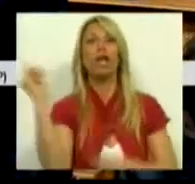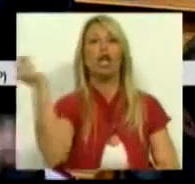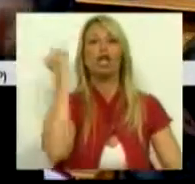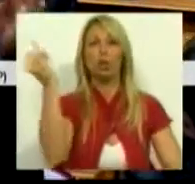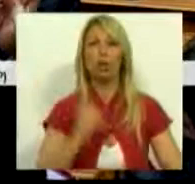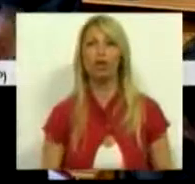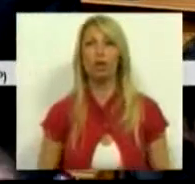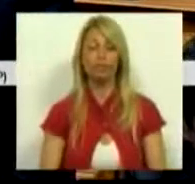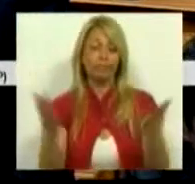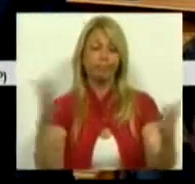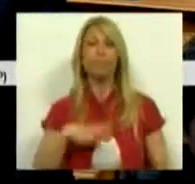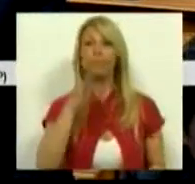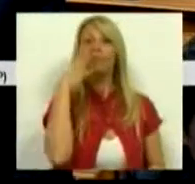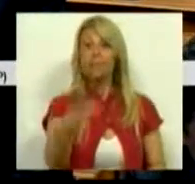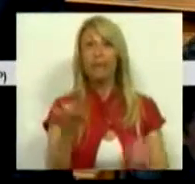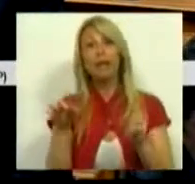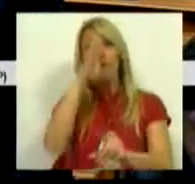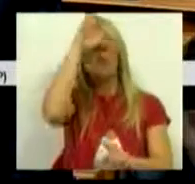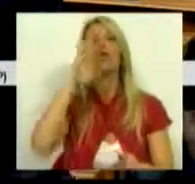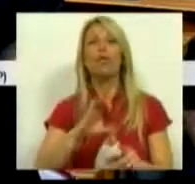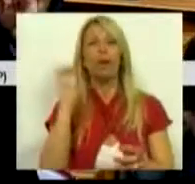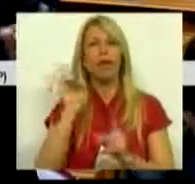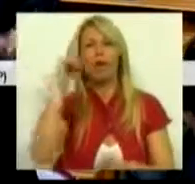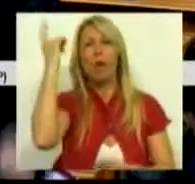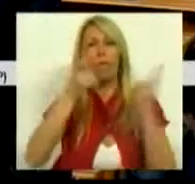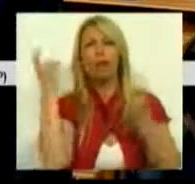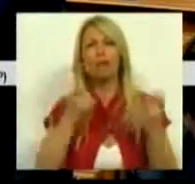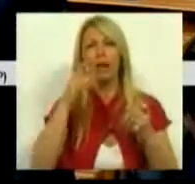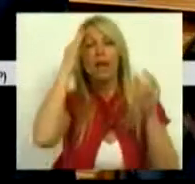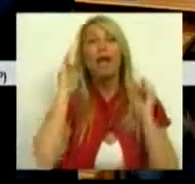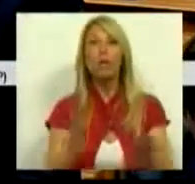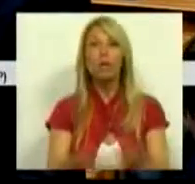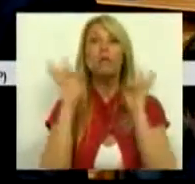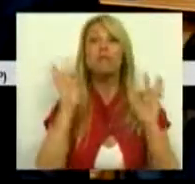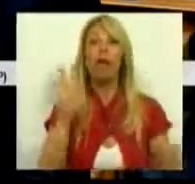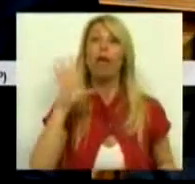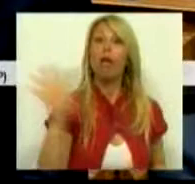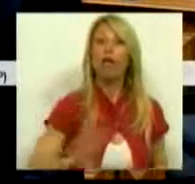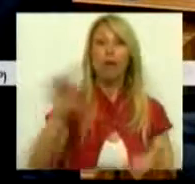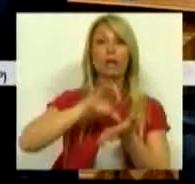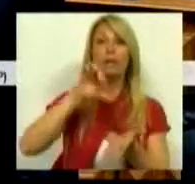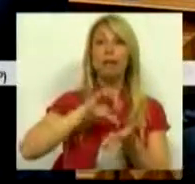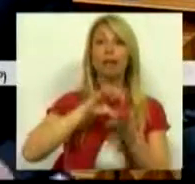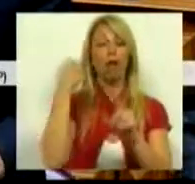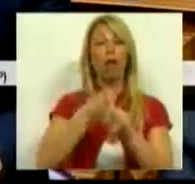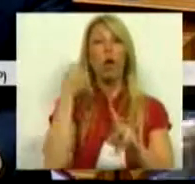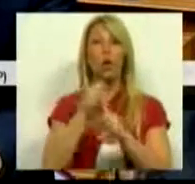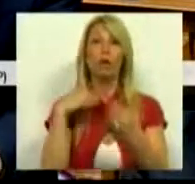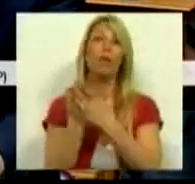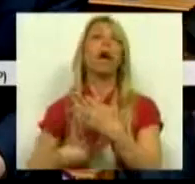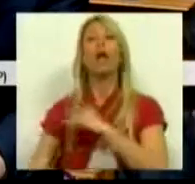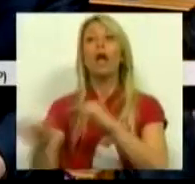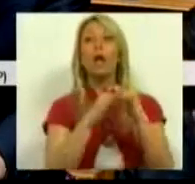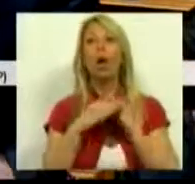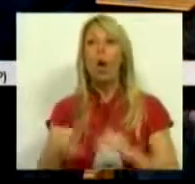instituições. Ou seja, este Governo não pensa a educação como um elemento central na luta pela igualdade